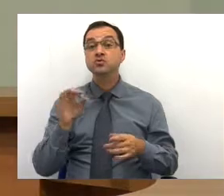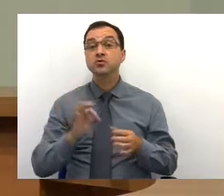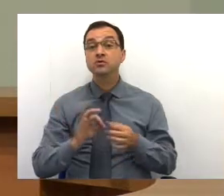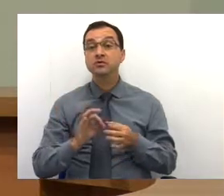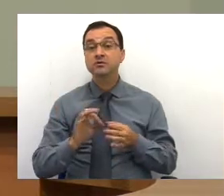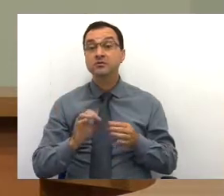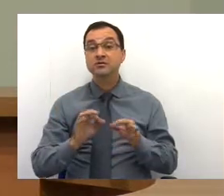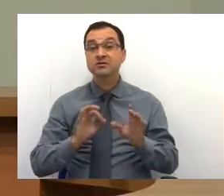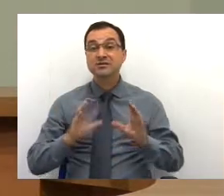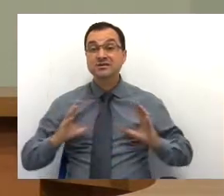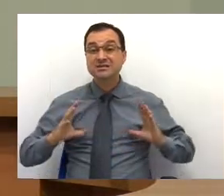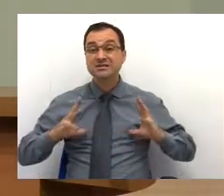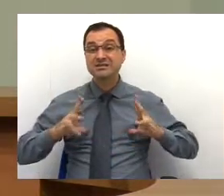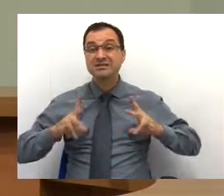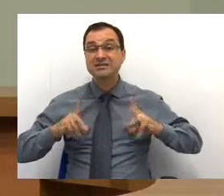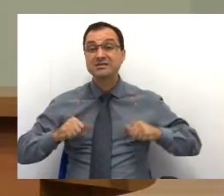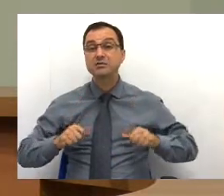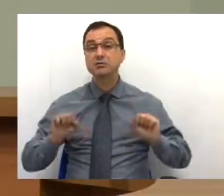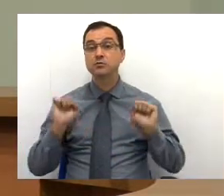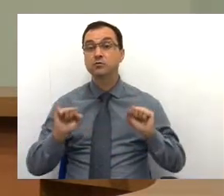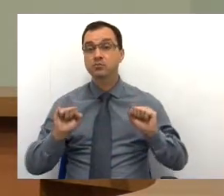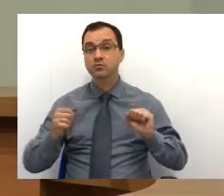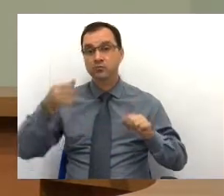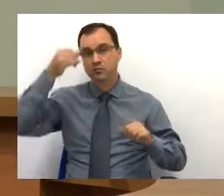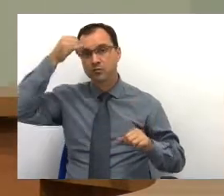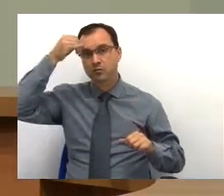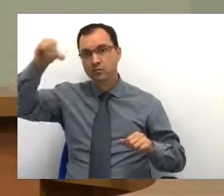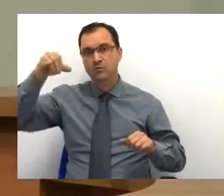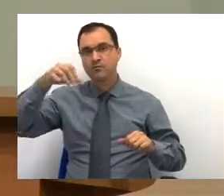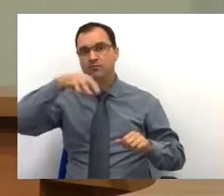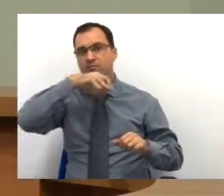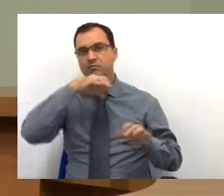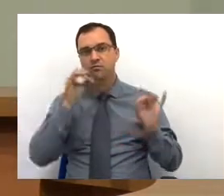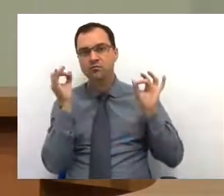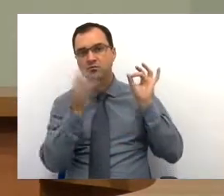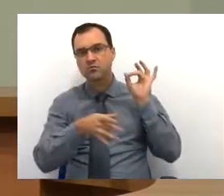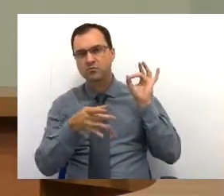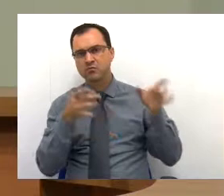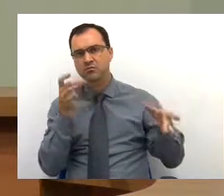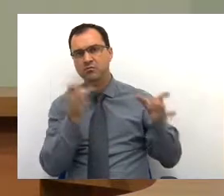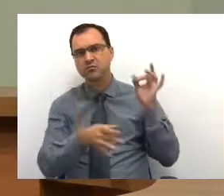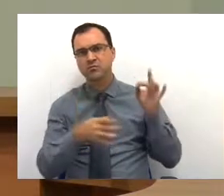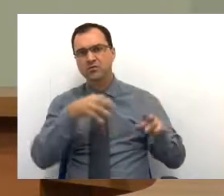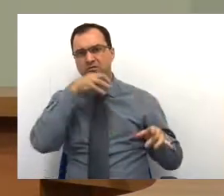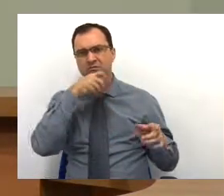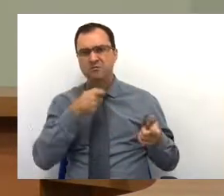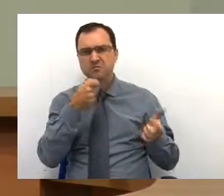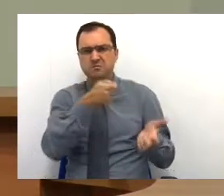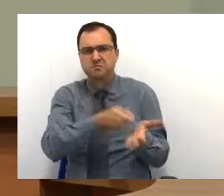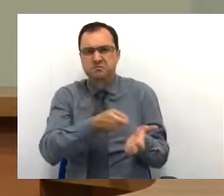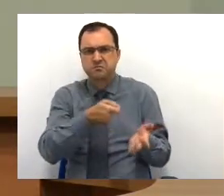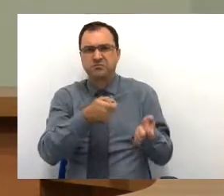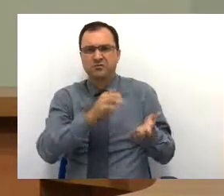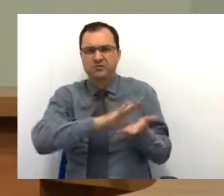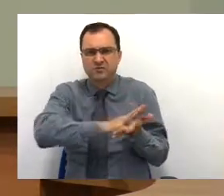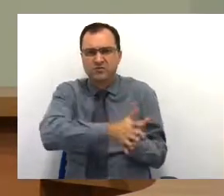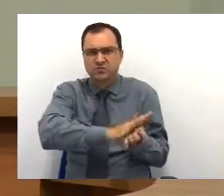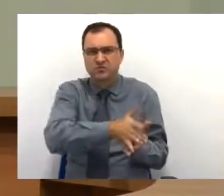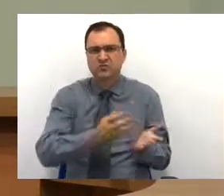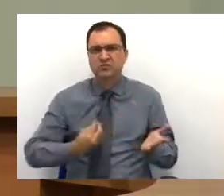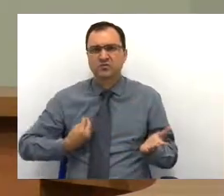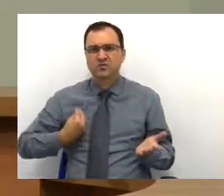esterilizações poderemos evitar o abandono de animais, os maltratos de animais e os crimes contra a vida.